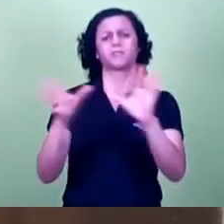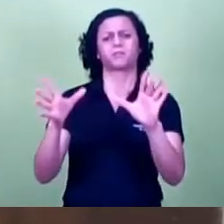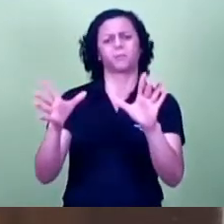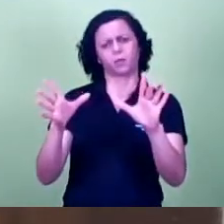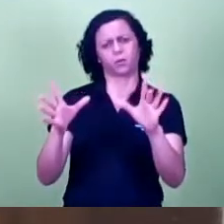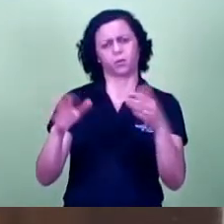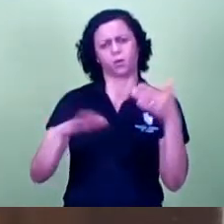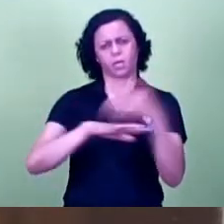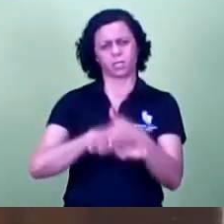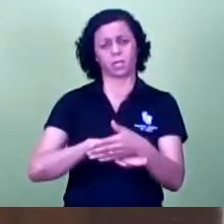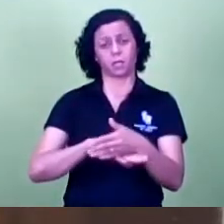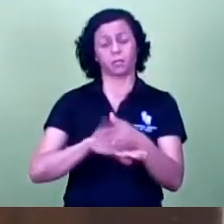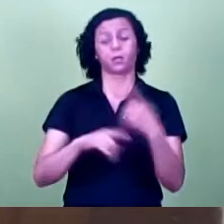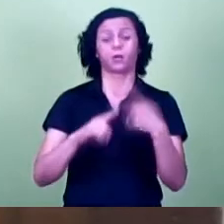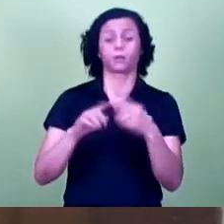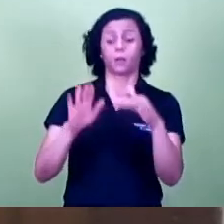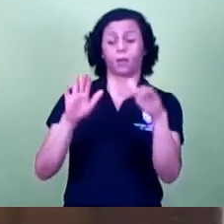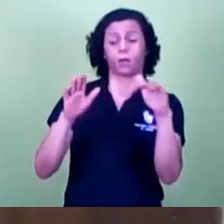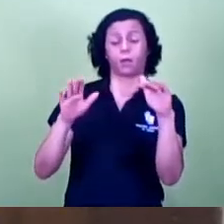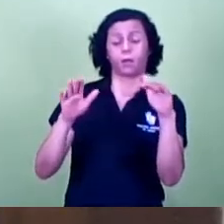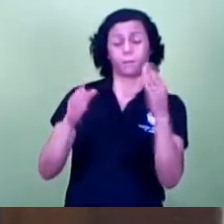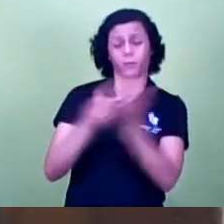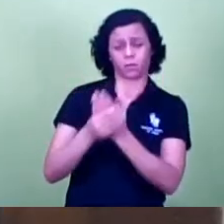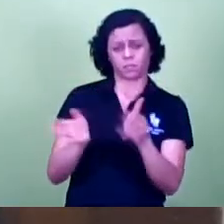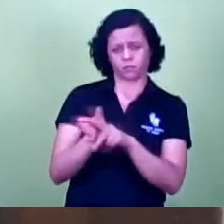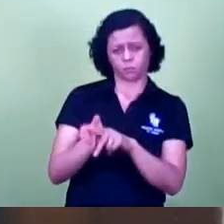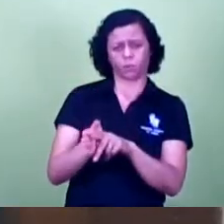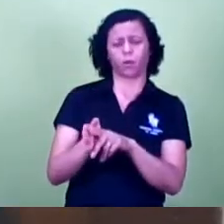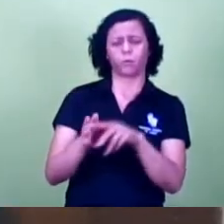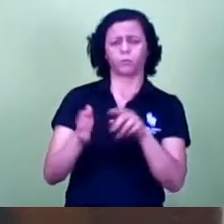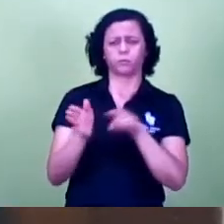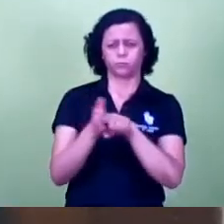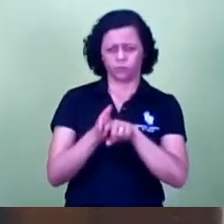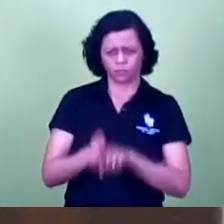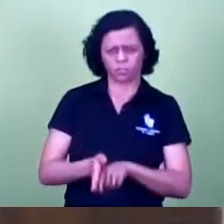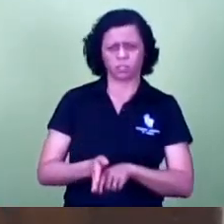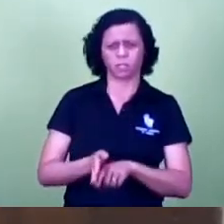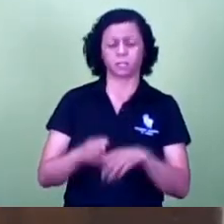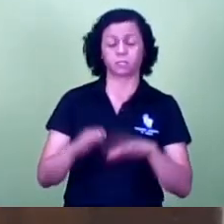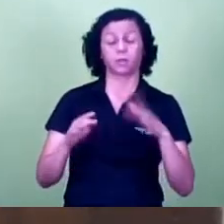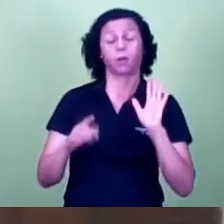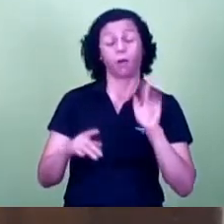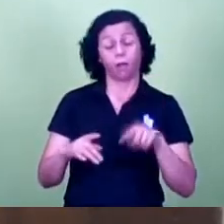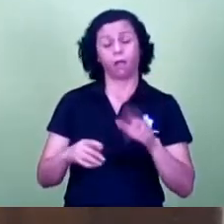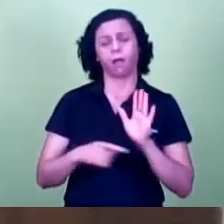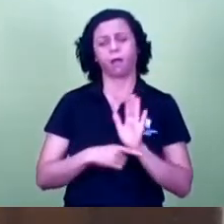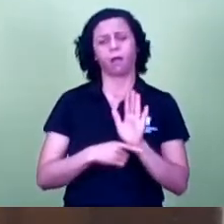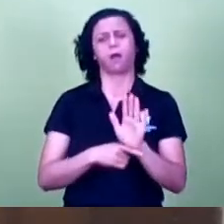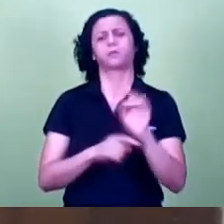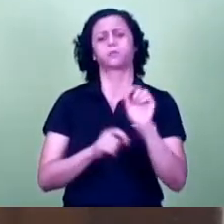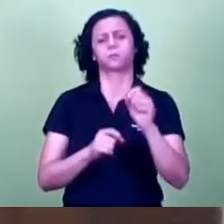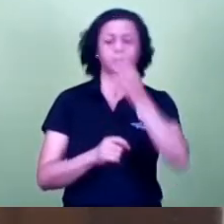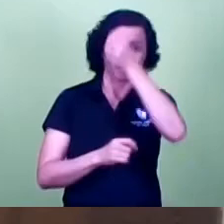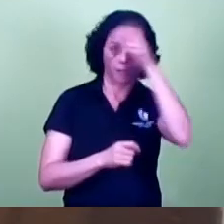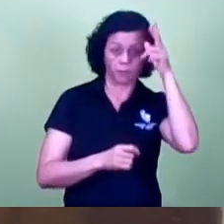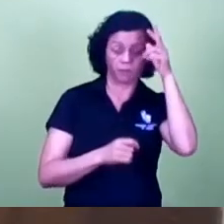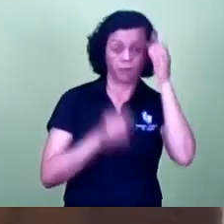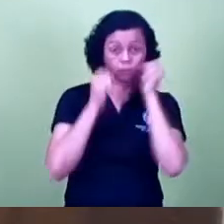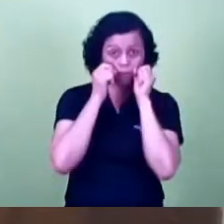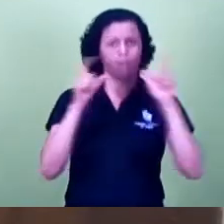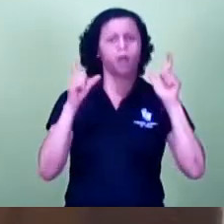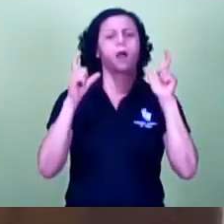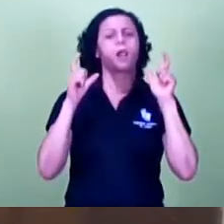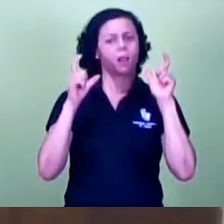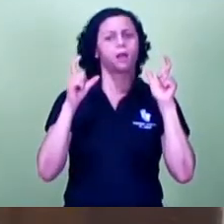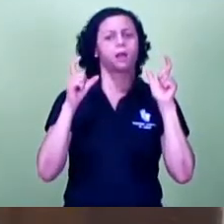estava naquele processo ainda de investigação todos esses documentos o que nós fizemos foi ajudar a prefeitura a abrir os olhos a respeito de